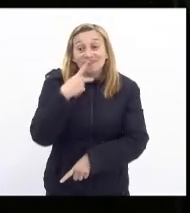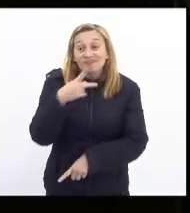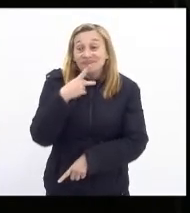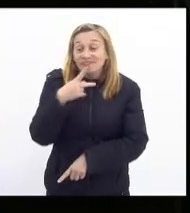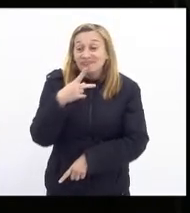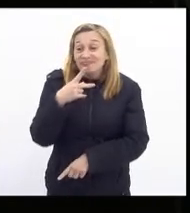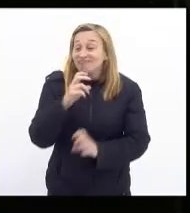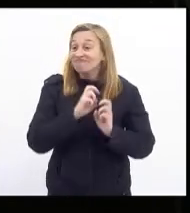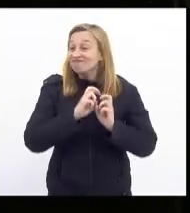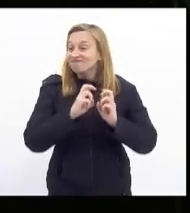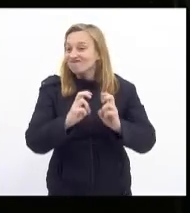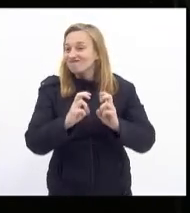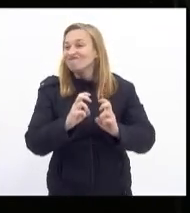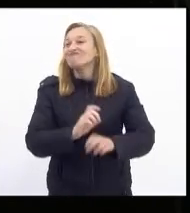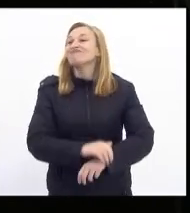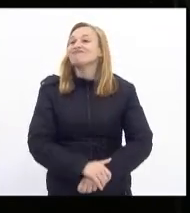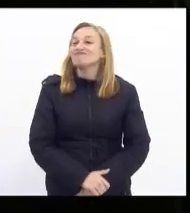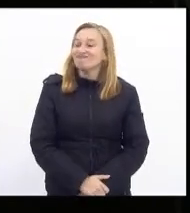supervia.